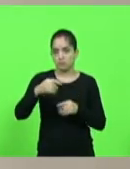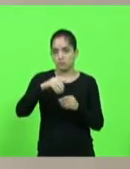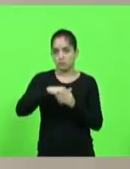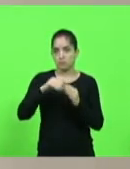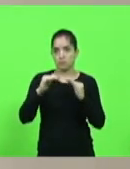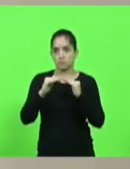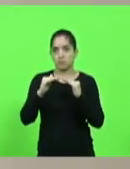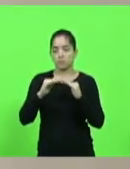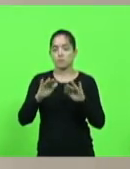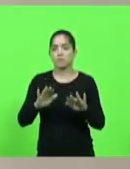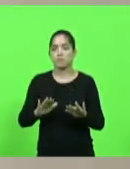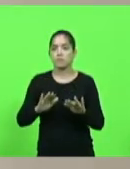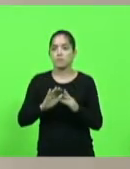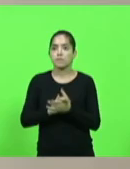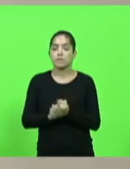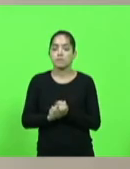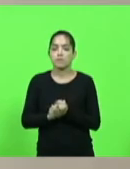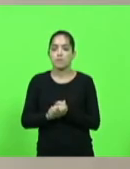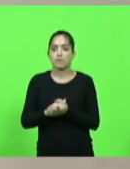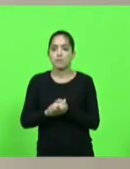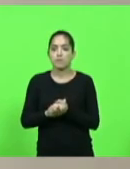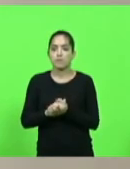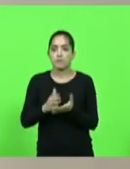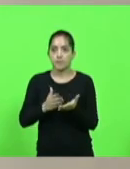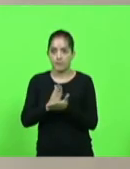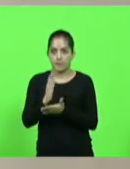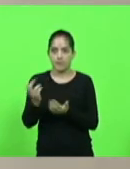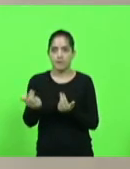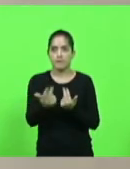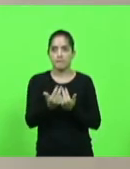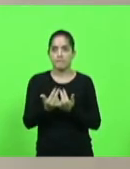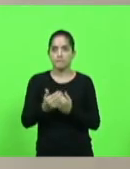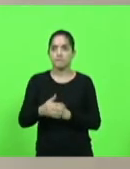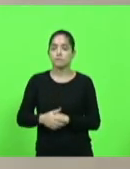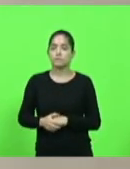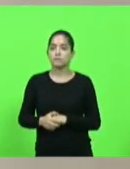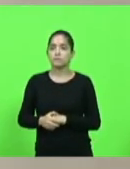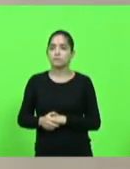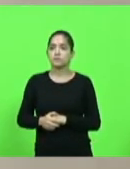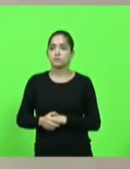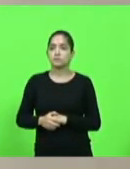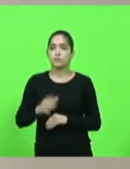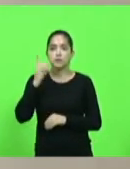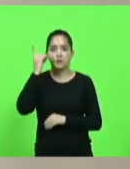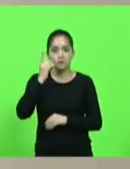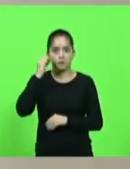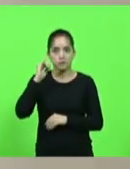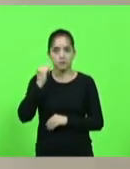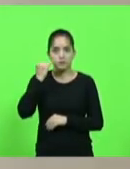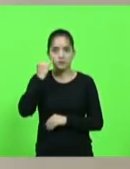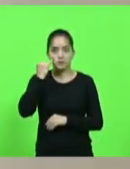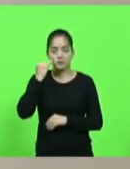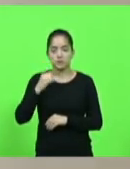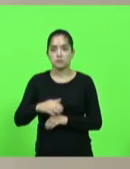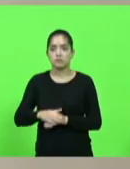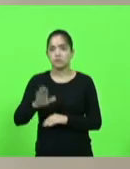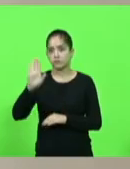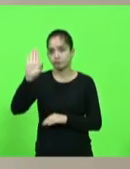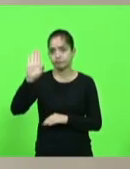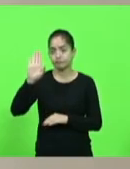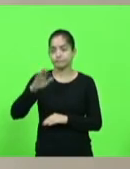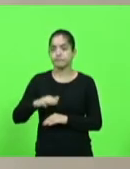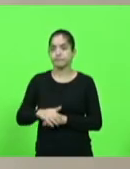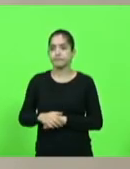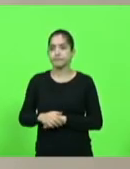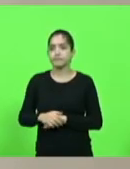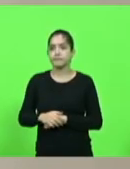deputados que aprovam, permaneçam como se encontra. Aprovado por unanimidade. A palavra, deputado Gessé Lopes. Não, é que eu levantei o braço,